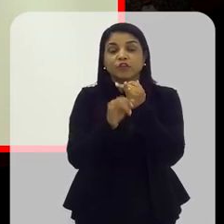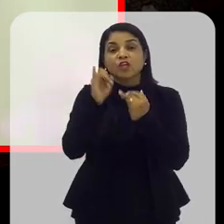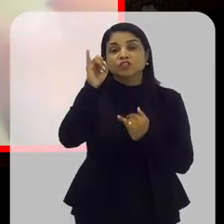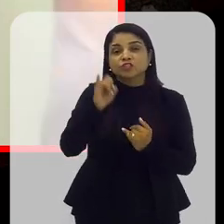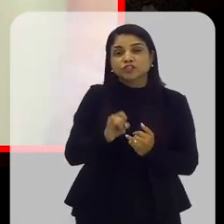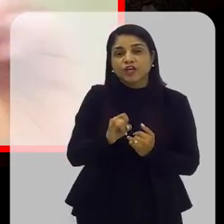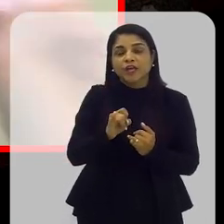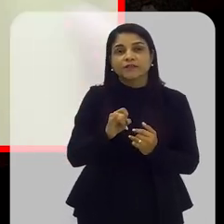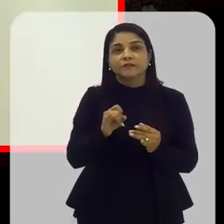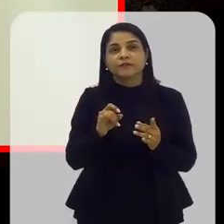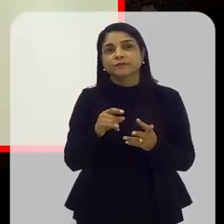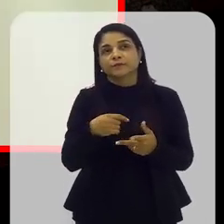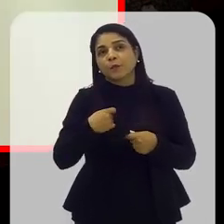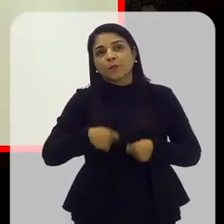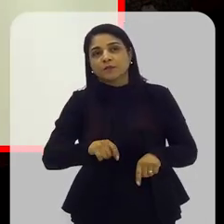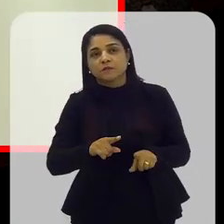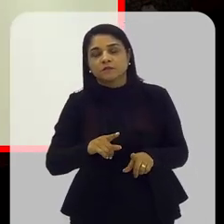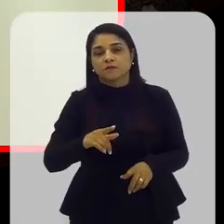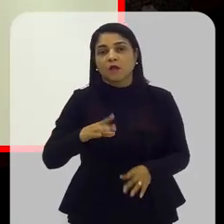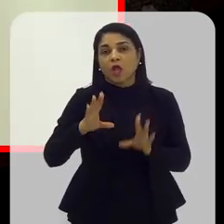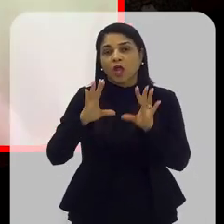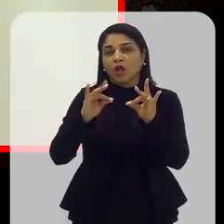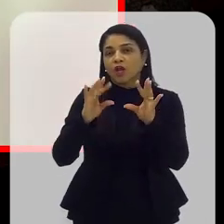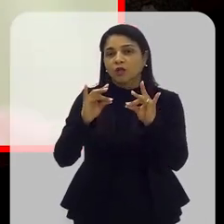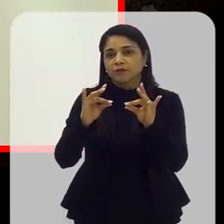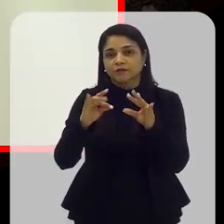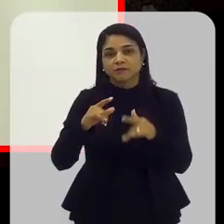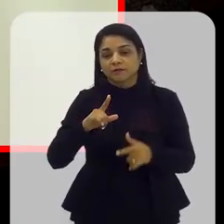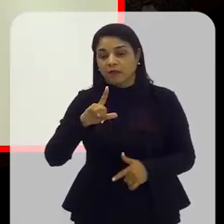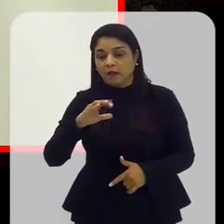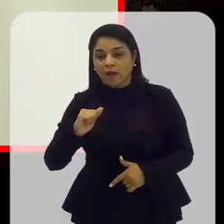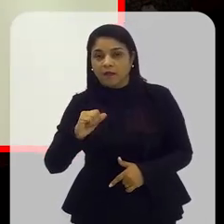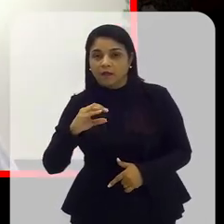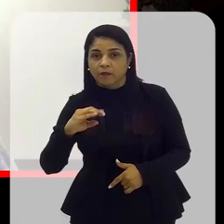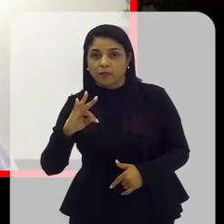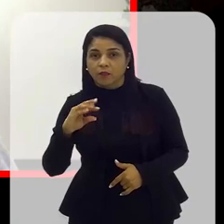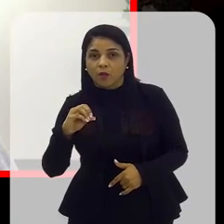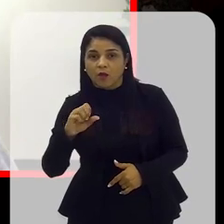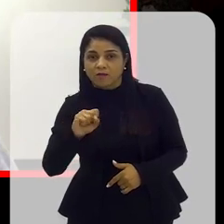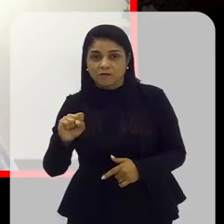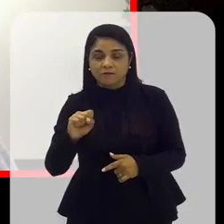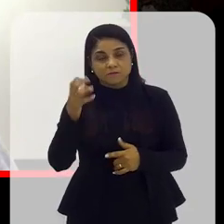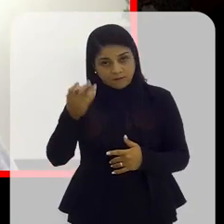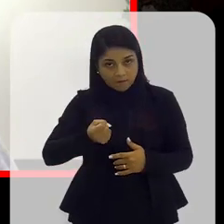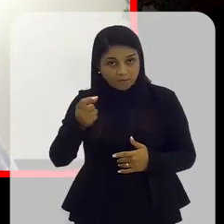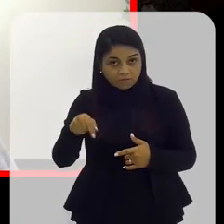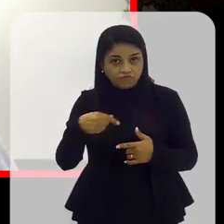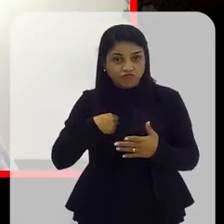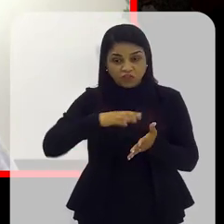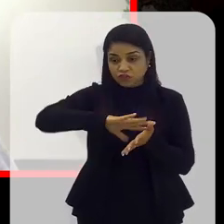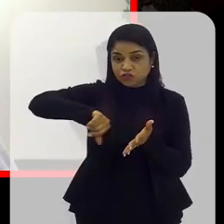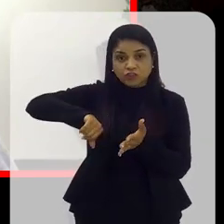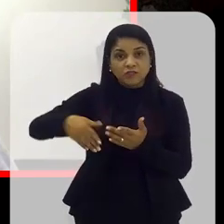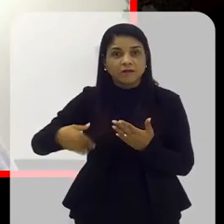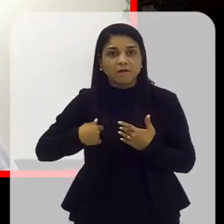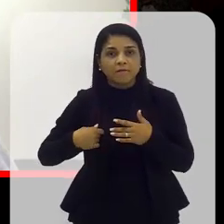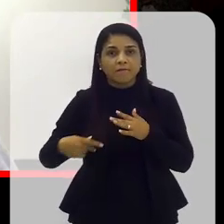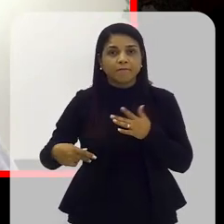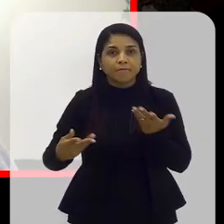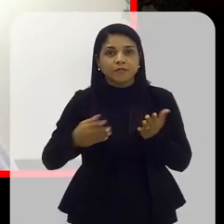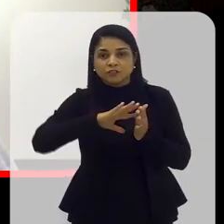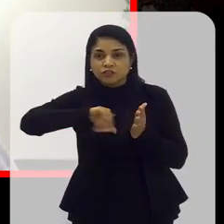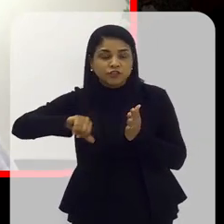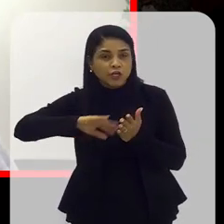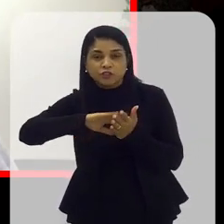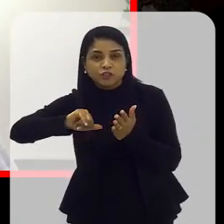a dieta sem glúten e sem lactose é boa para as crianças, e vão lá por conta própria, tiram o